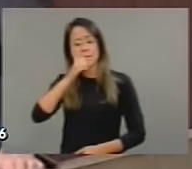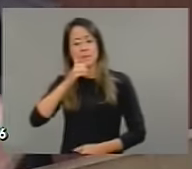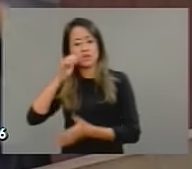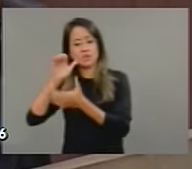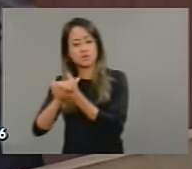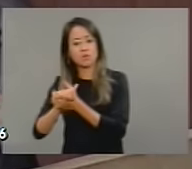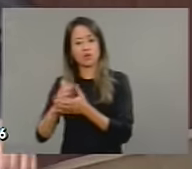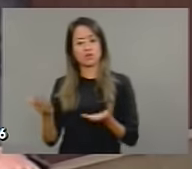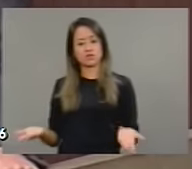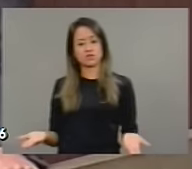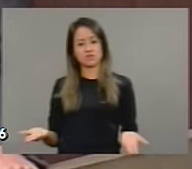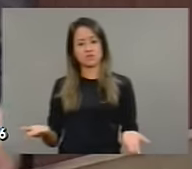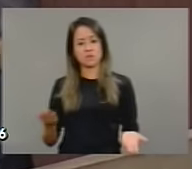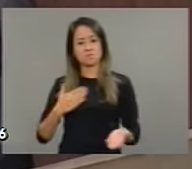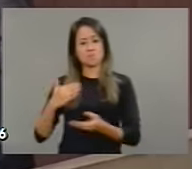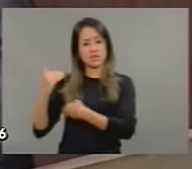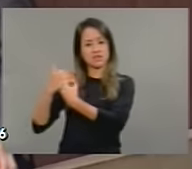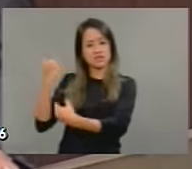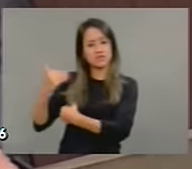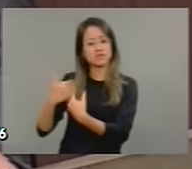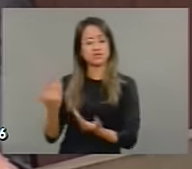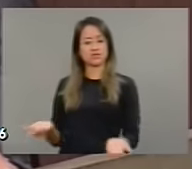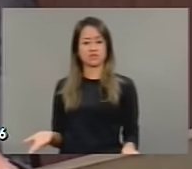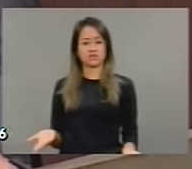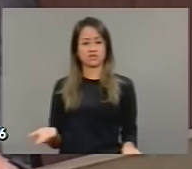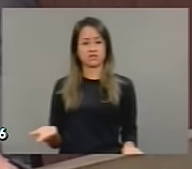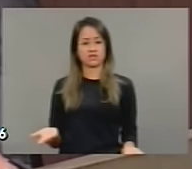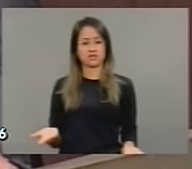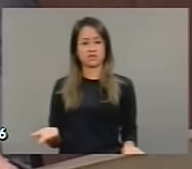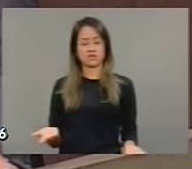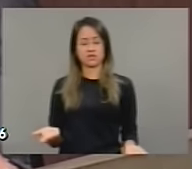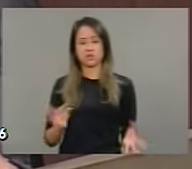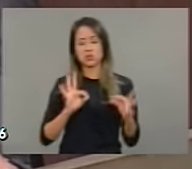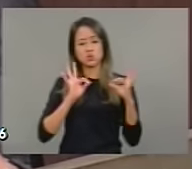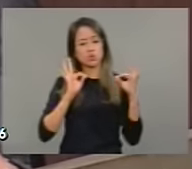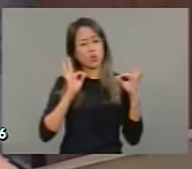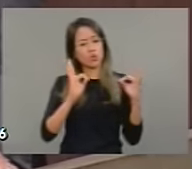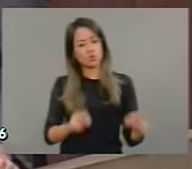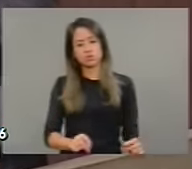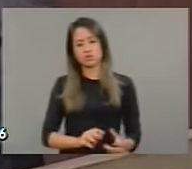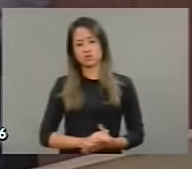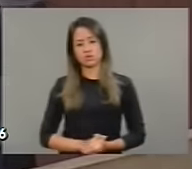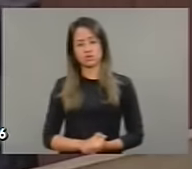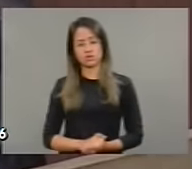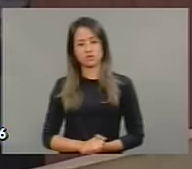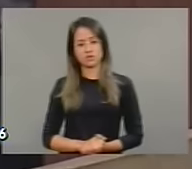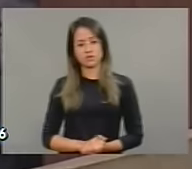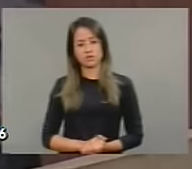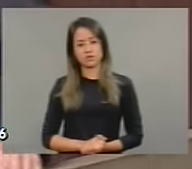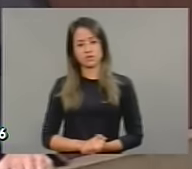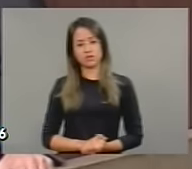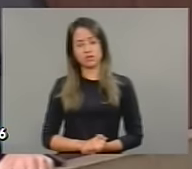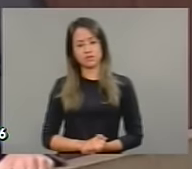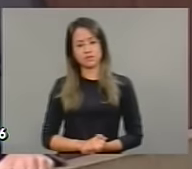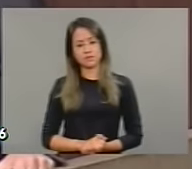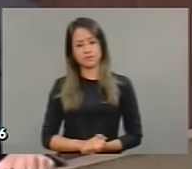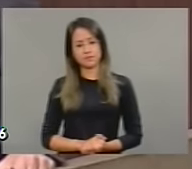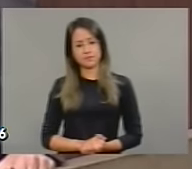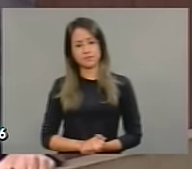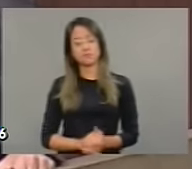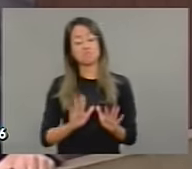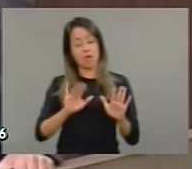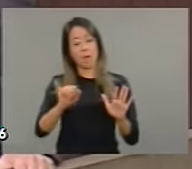atravessados a minha assessoria, os meus companheiros e companheiras de trajetória. Mas tem que fazer da crise